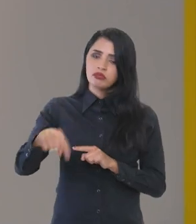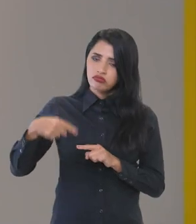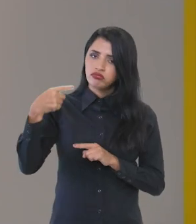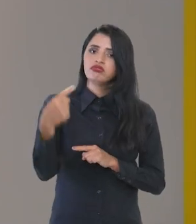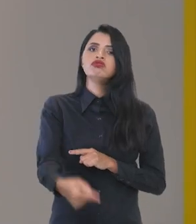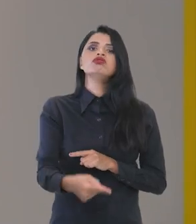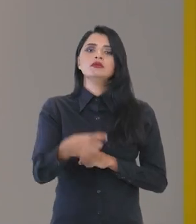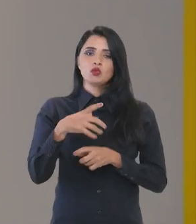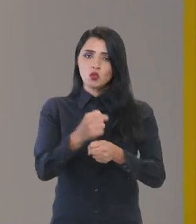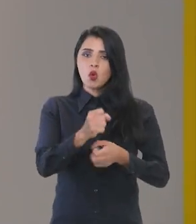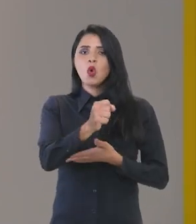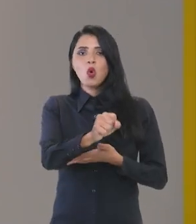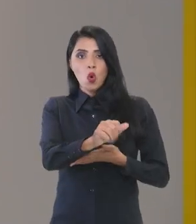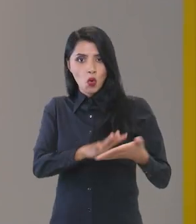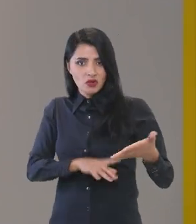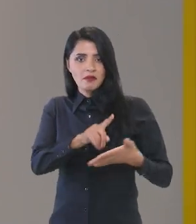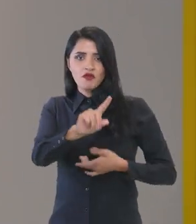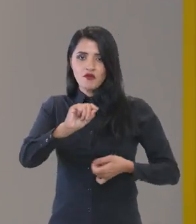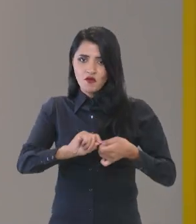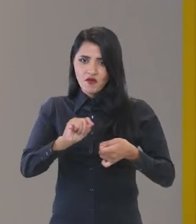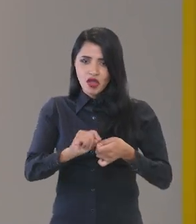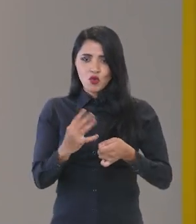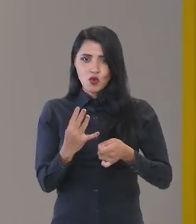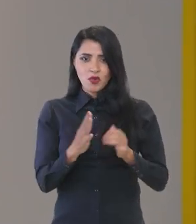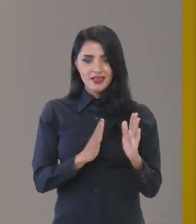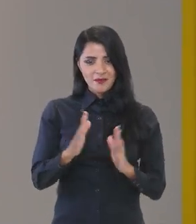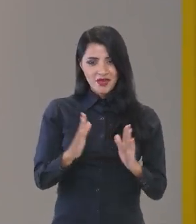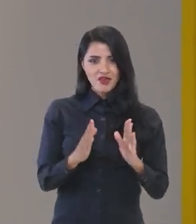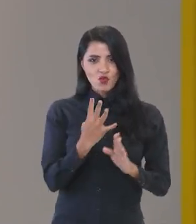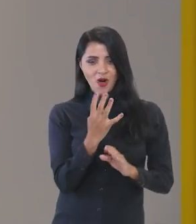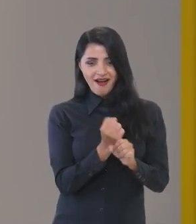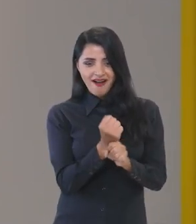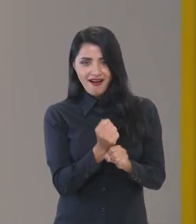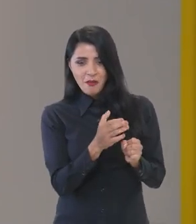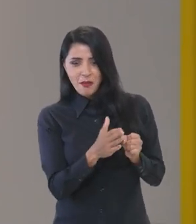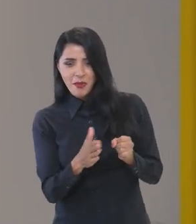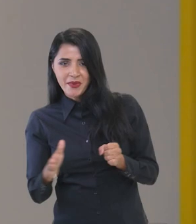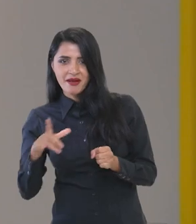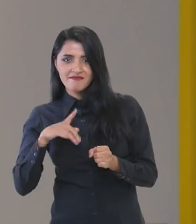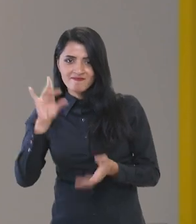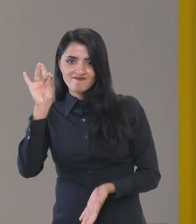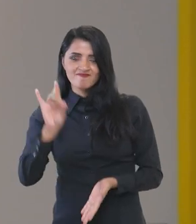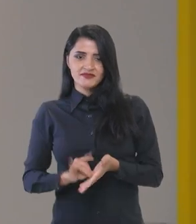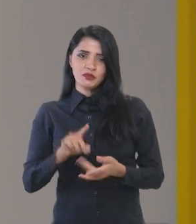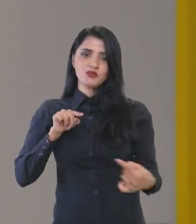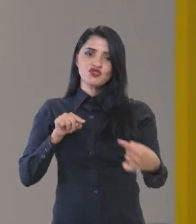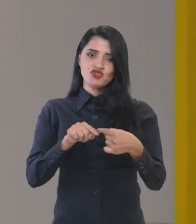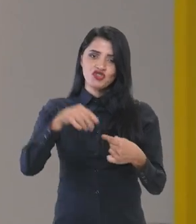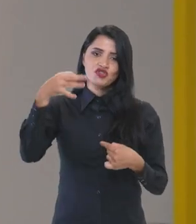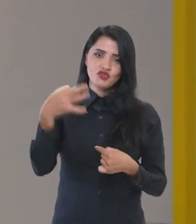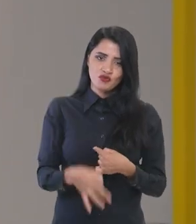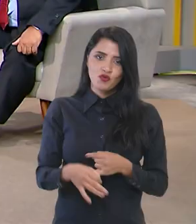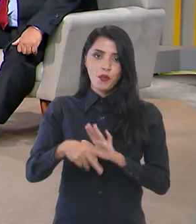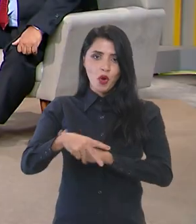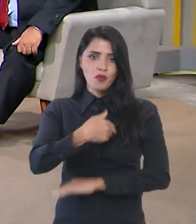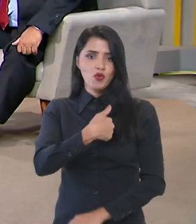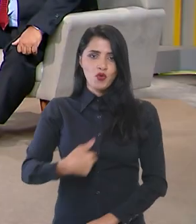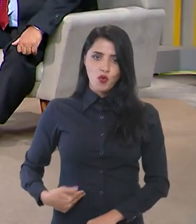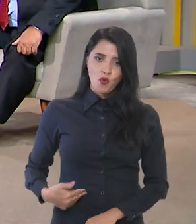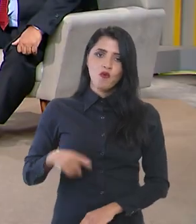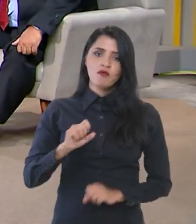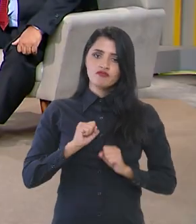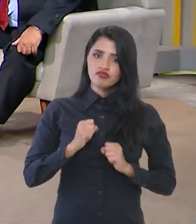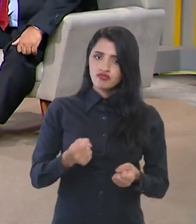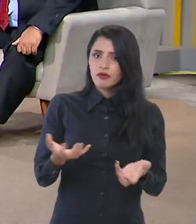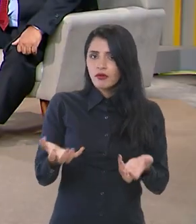o orçamento é feito nos próximos quatro anos para concretizar esses objetivos que o governo se